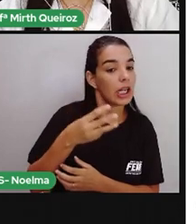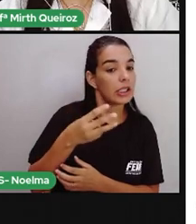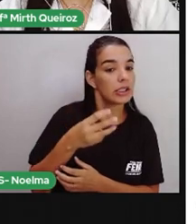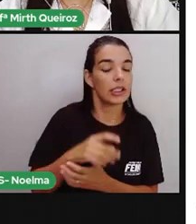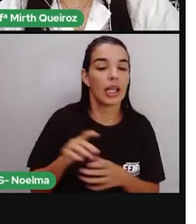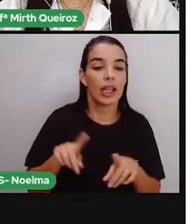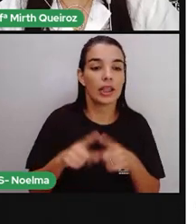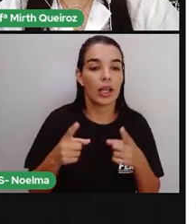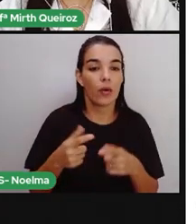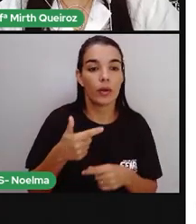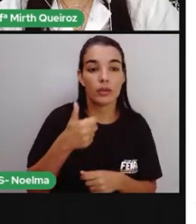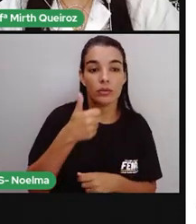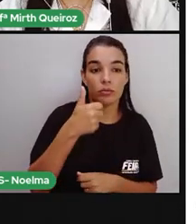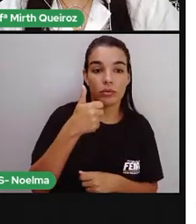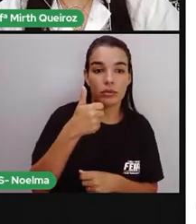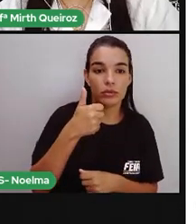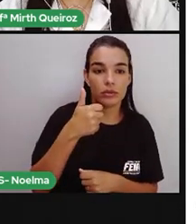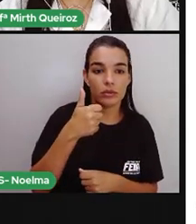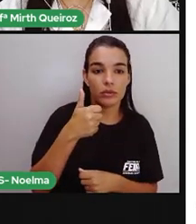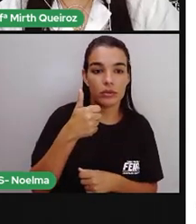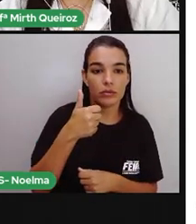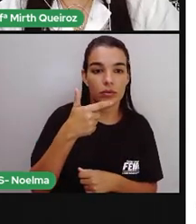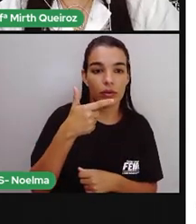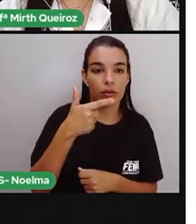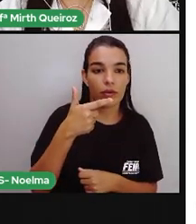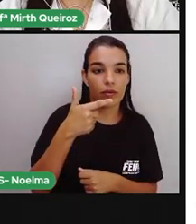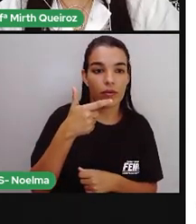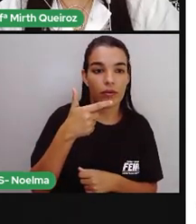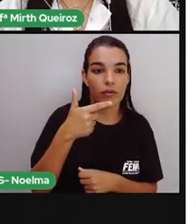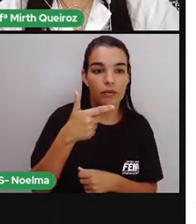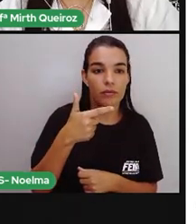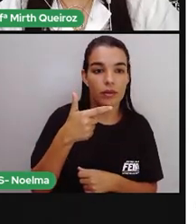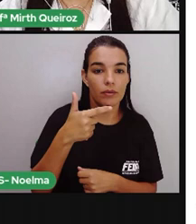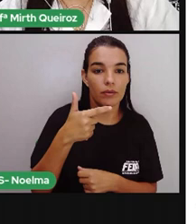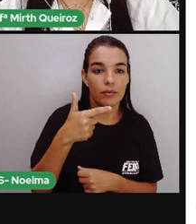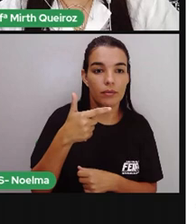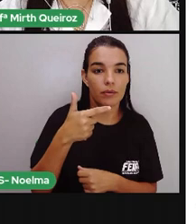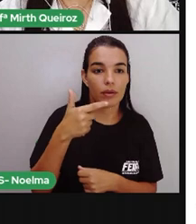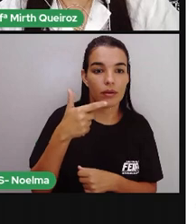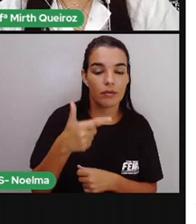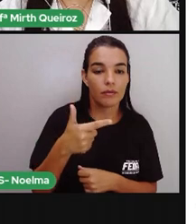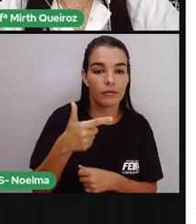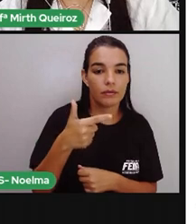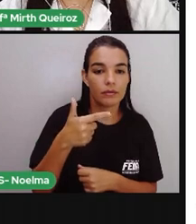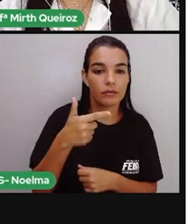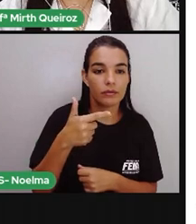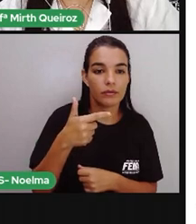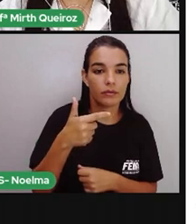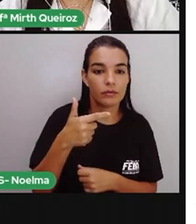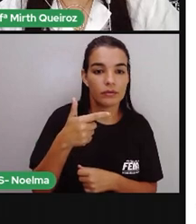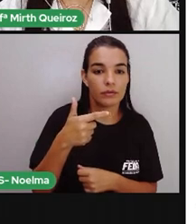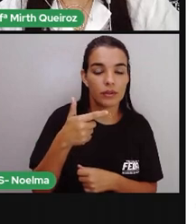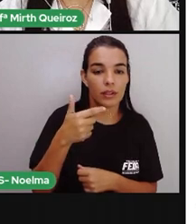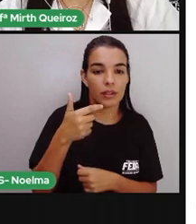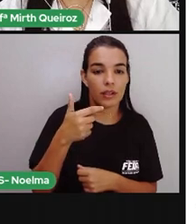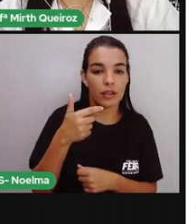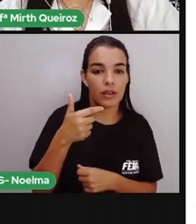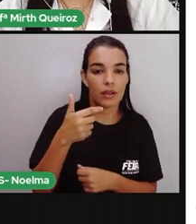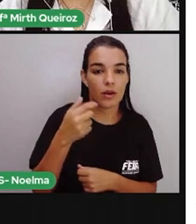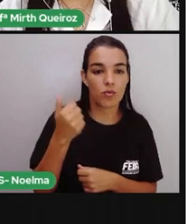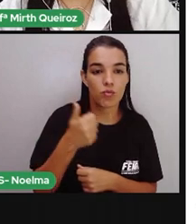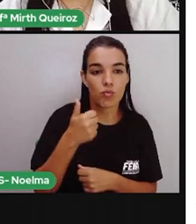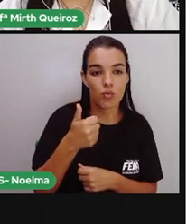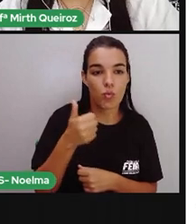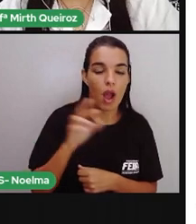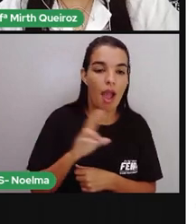Então, 122 mais 3, 125. Duas moedas de 50 dá 1 real.